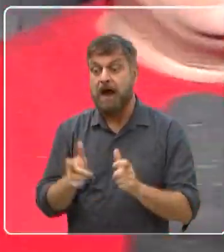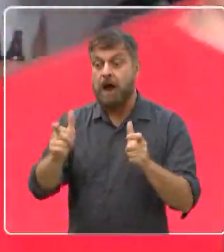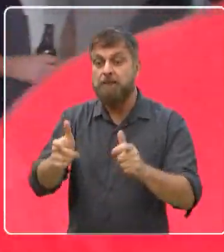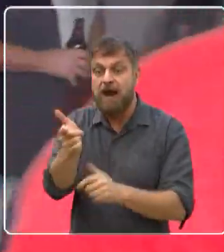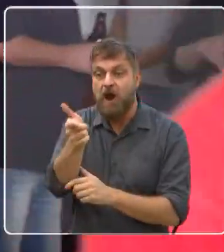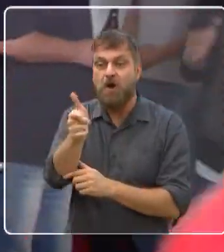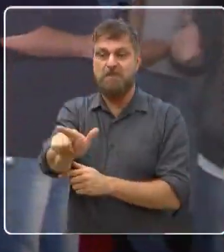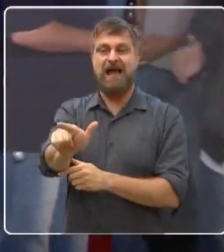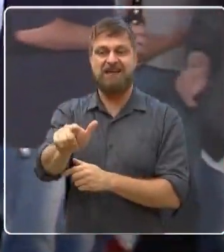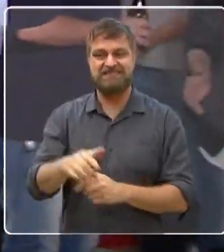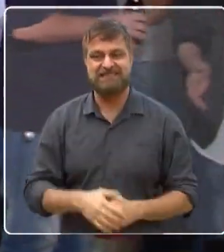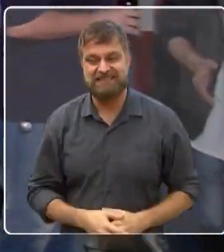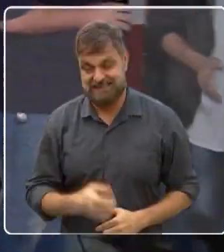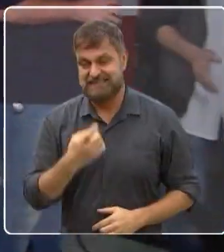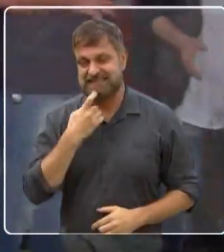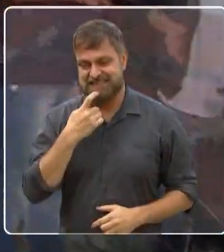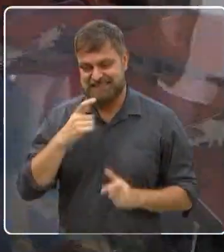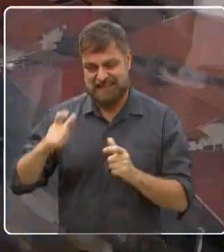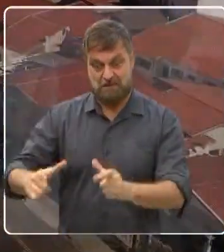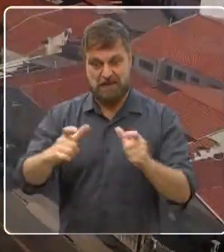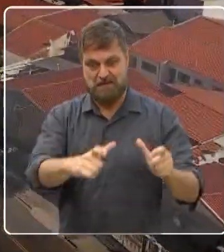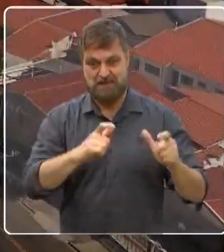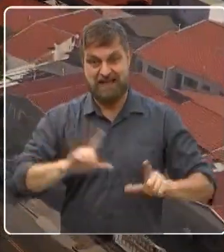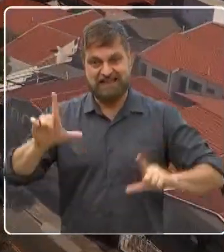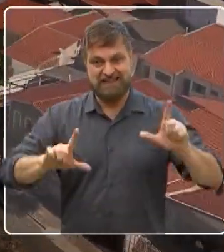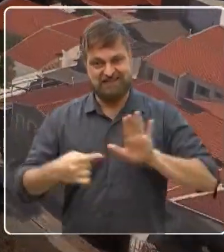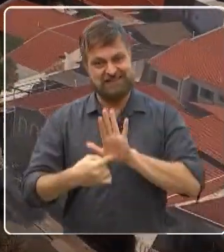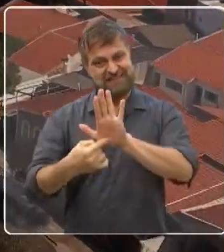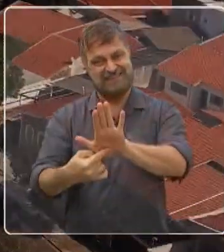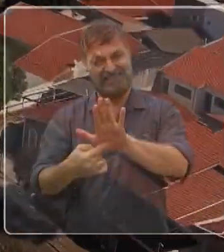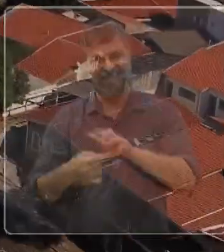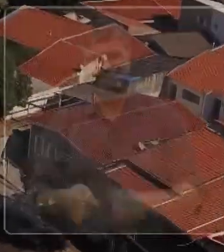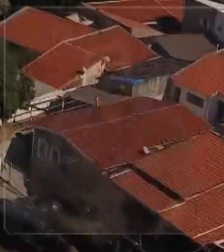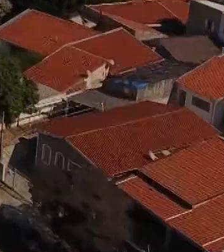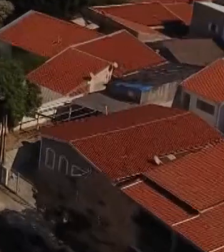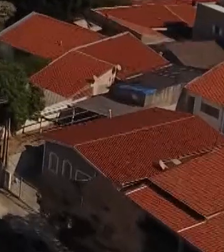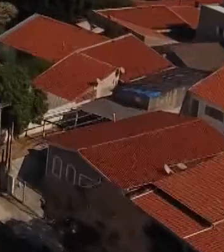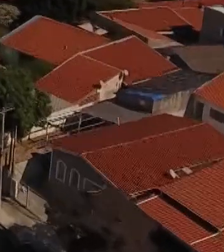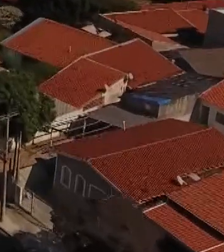histórias de outros bairros na TV. Música